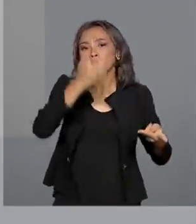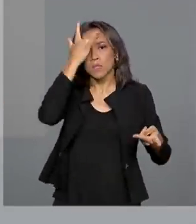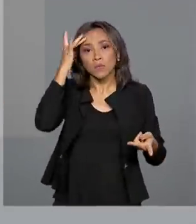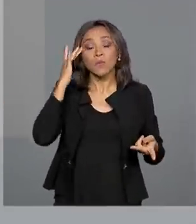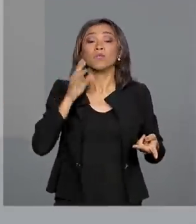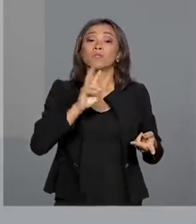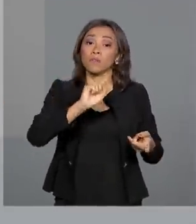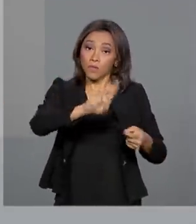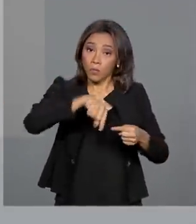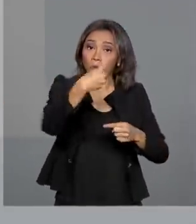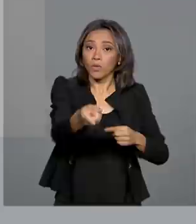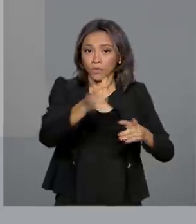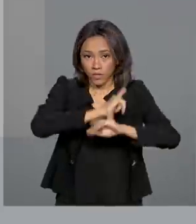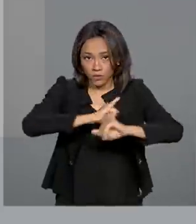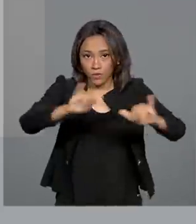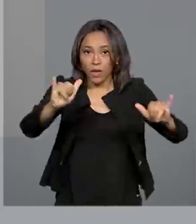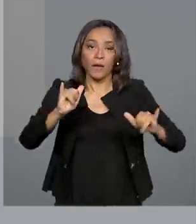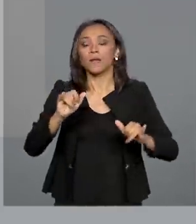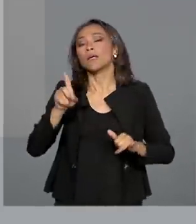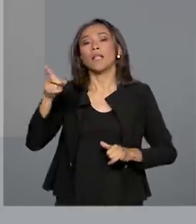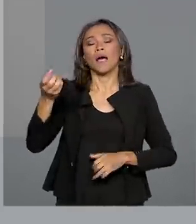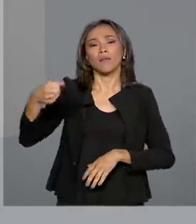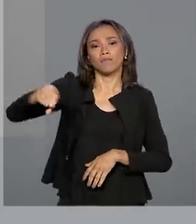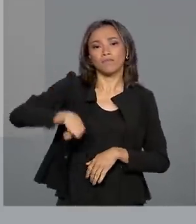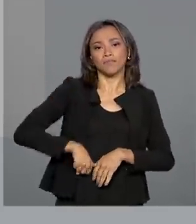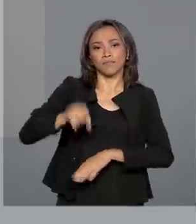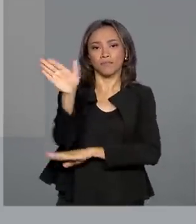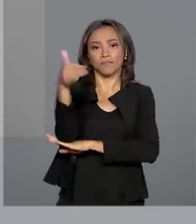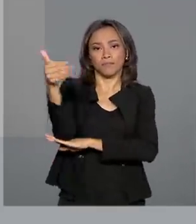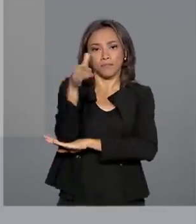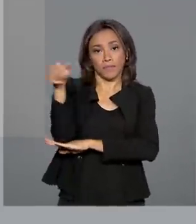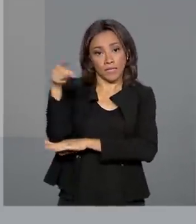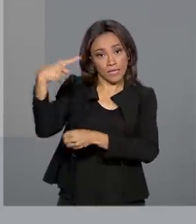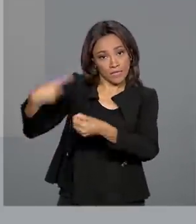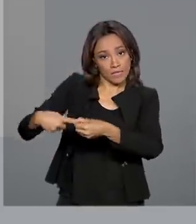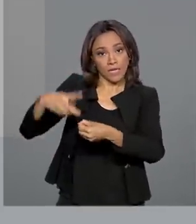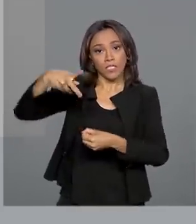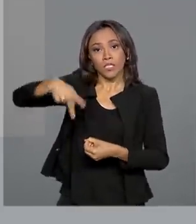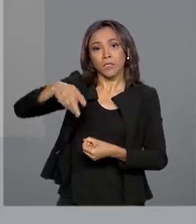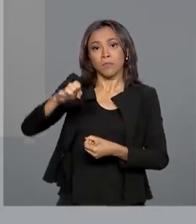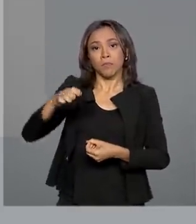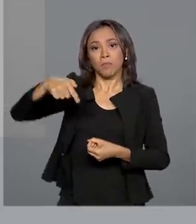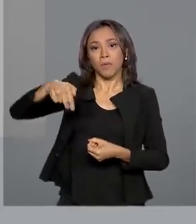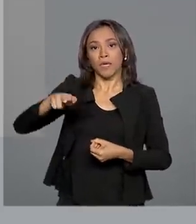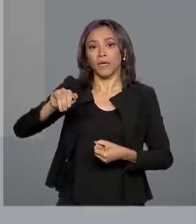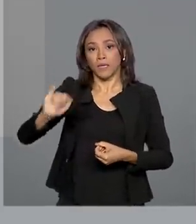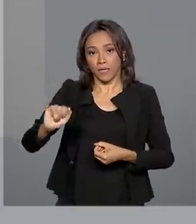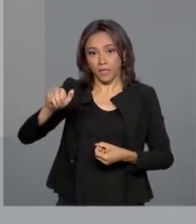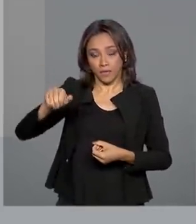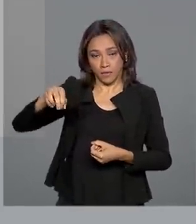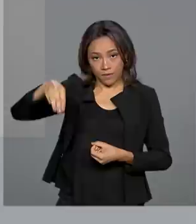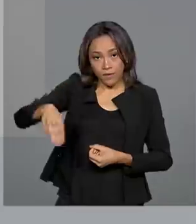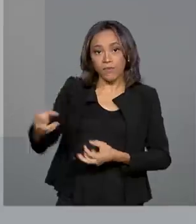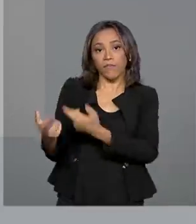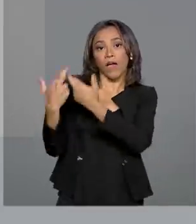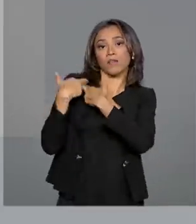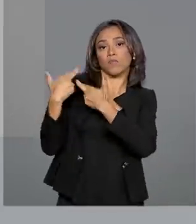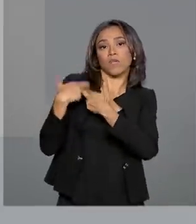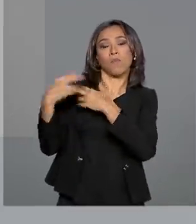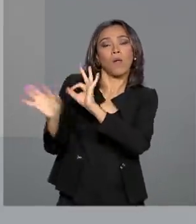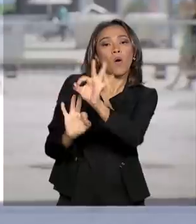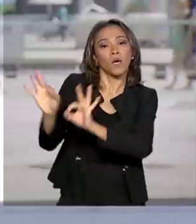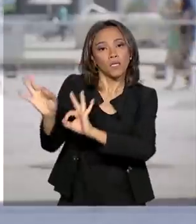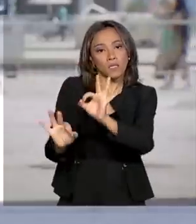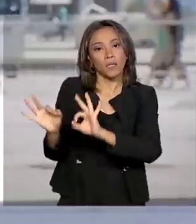posteriormente e que a Embaixada do Brasil em Pequim ficará responsável por organizar os procedimentos. Ontem nós tivemos